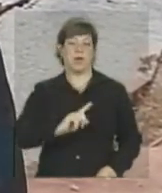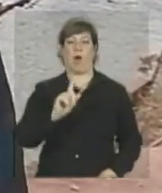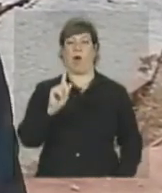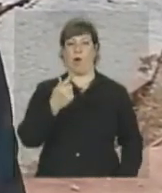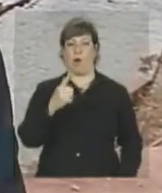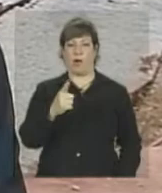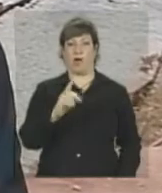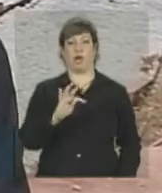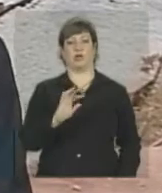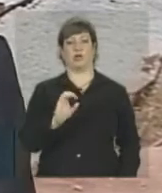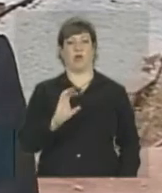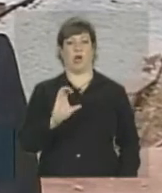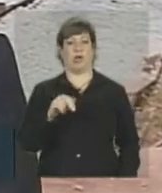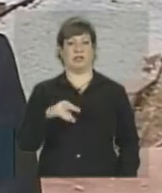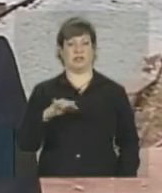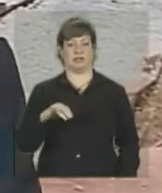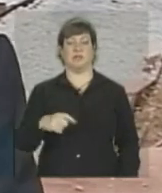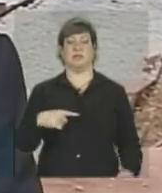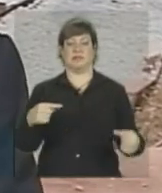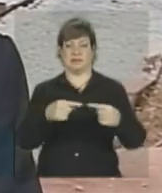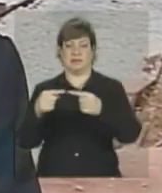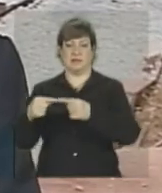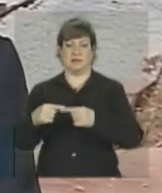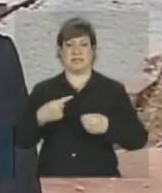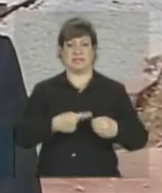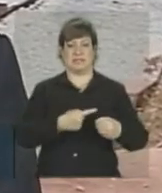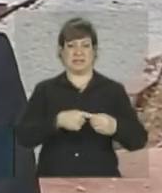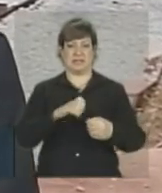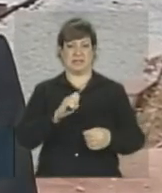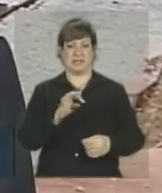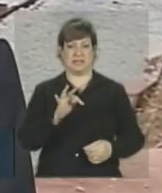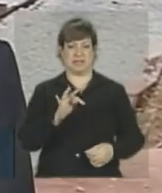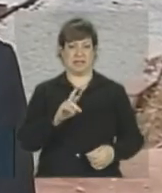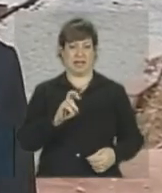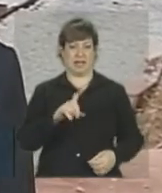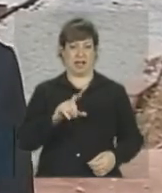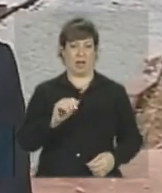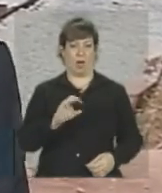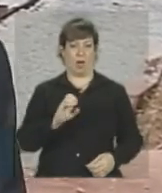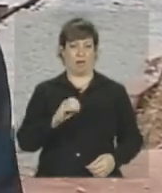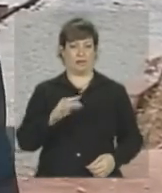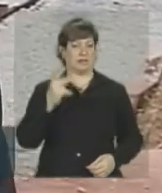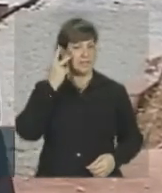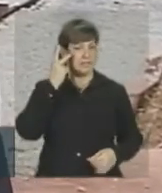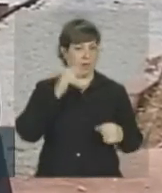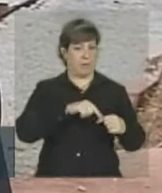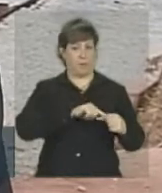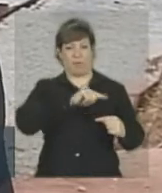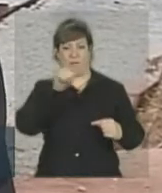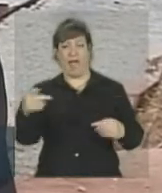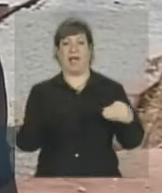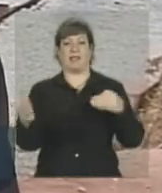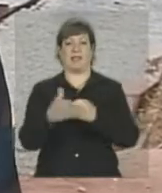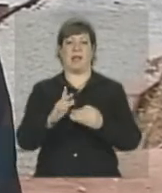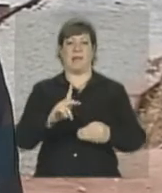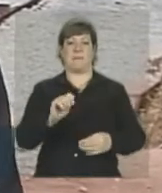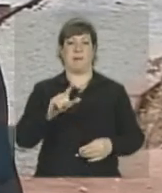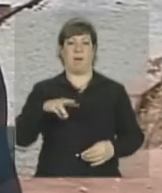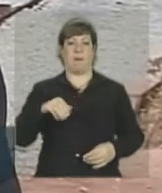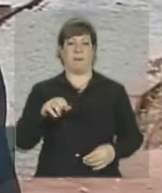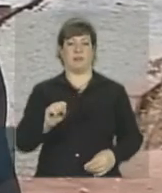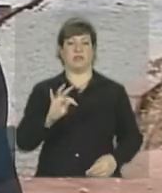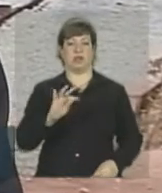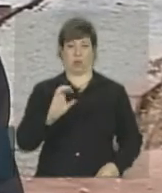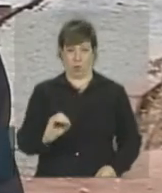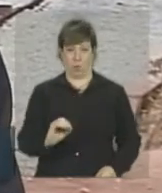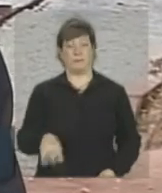Goiás e Tocantins, ligando as cidades de Estrela do Oeste, no interior de São Paulo, a Palmas, a capital de Tocantins. Até